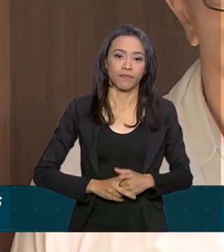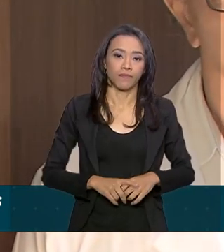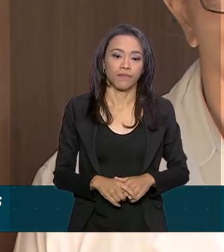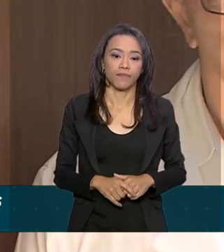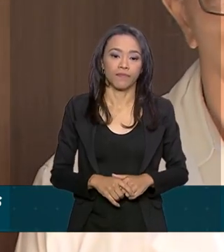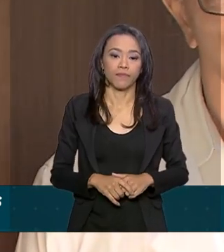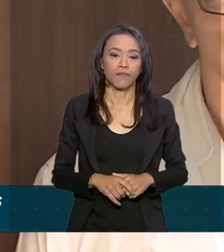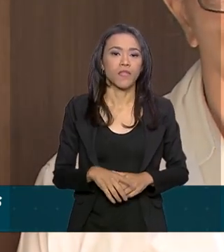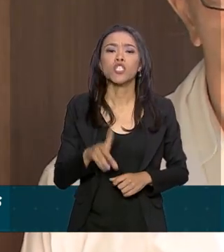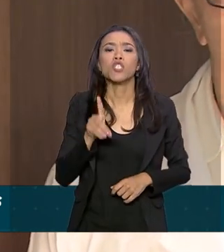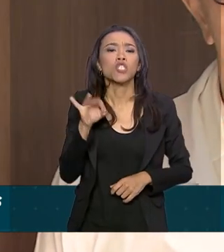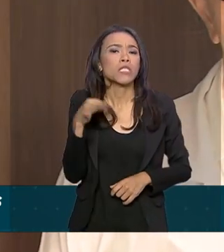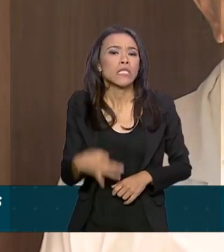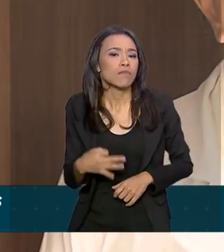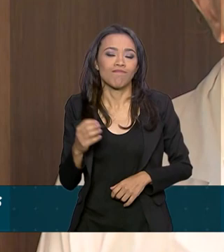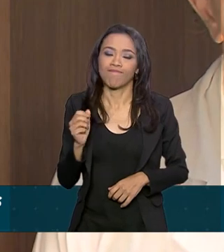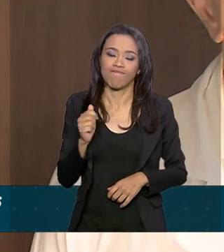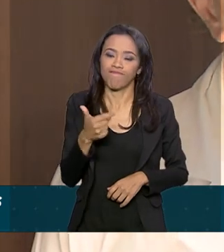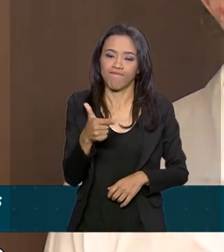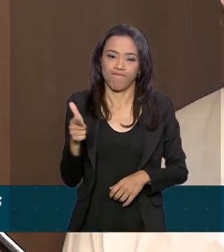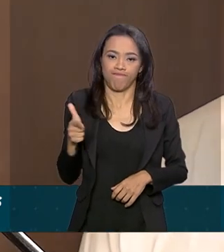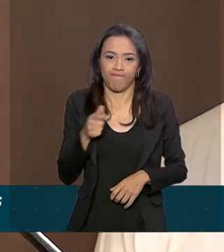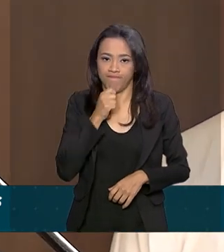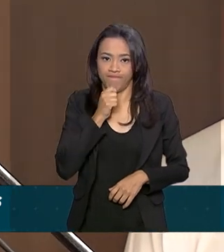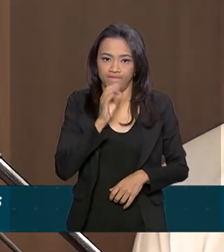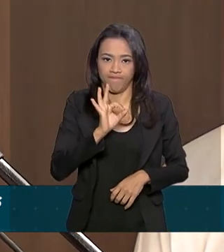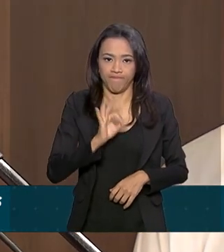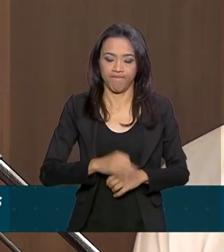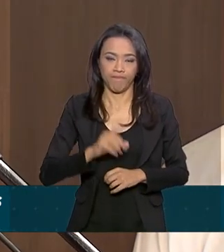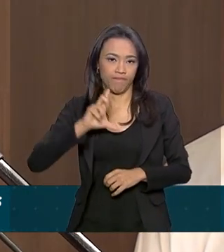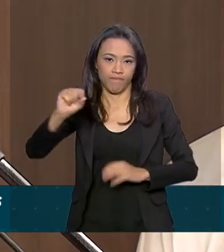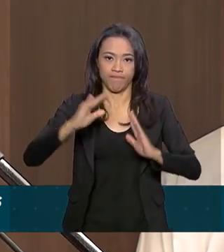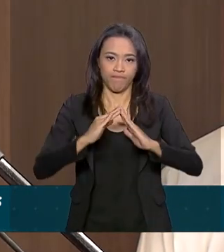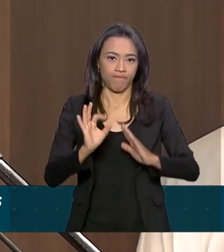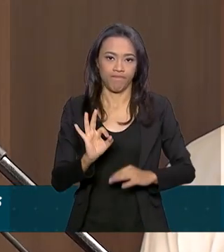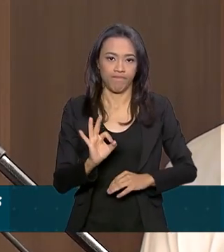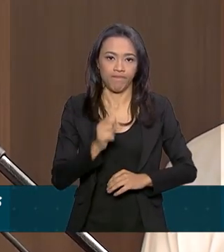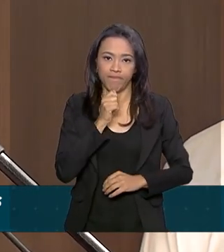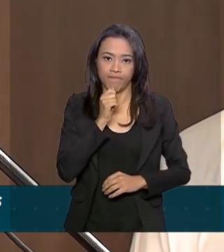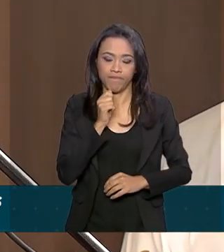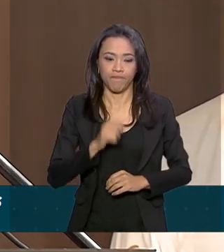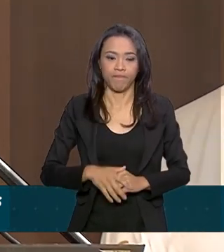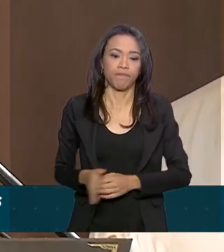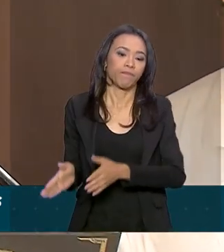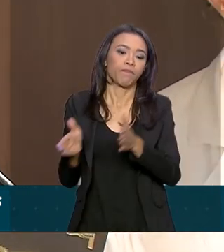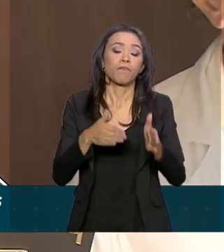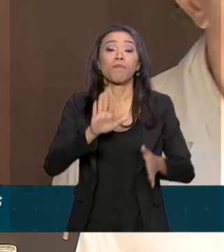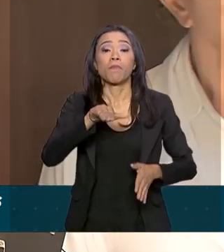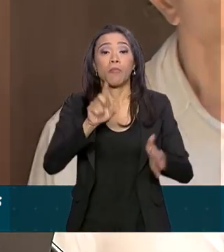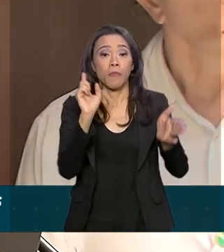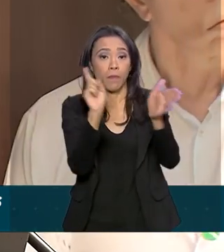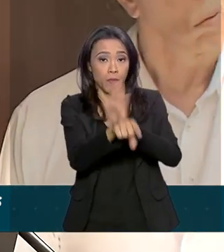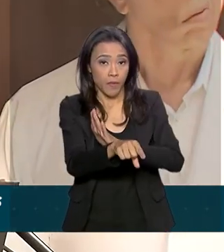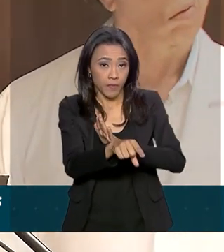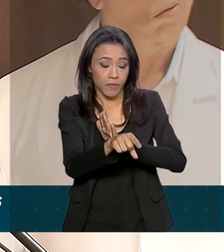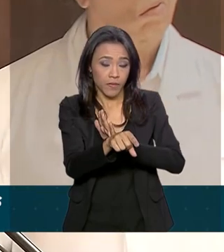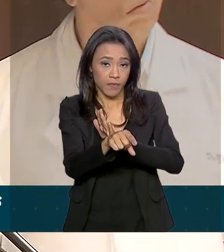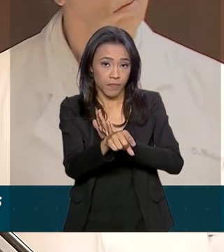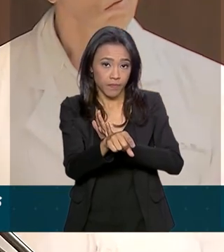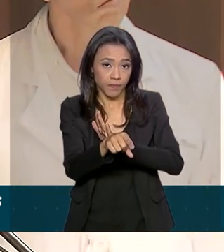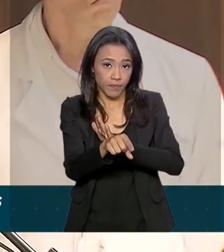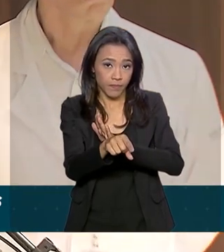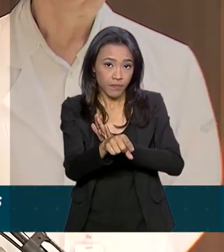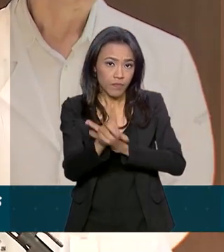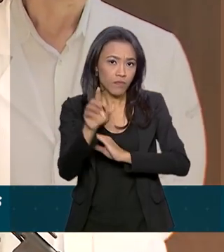Não, não há previsão. Bom dia, Dimitrios Dantas, Jornal Globo. Uma pergunta em relação à demissão do